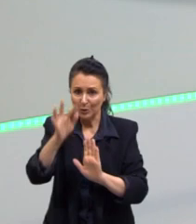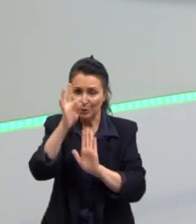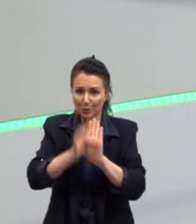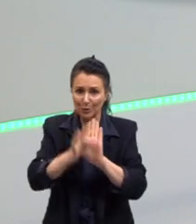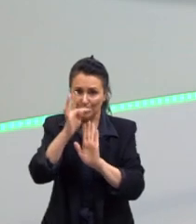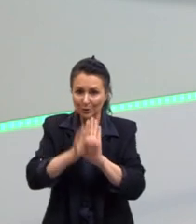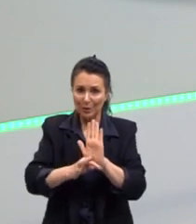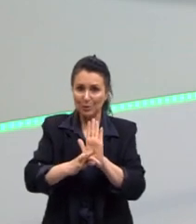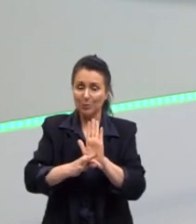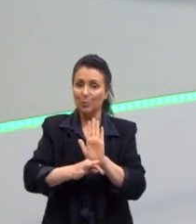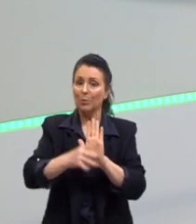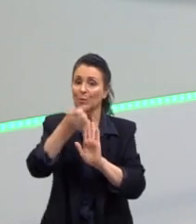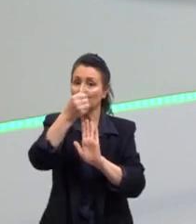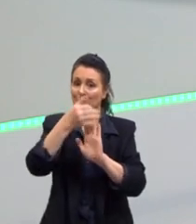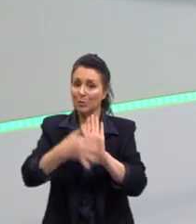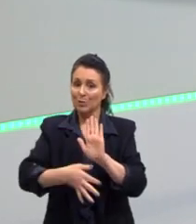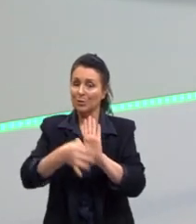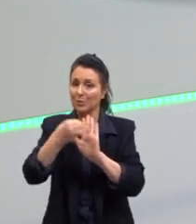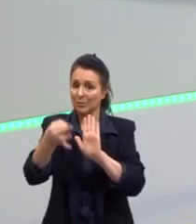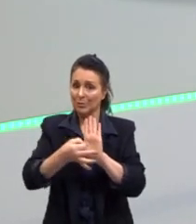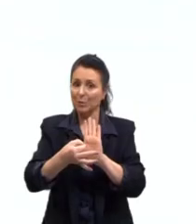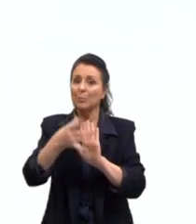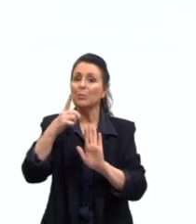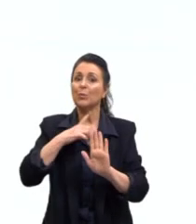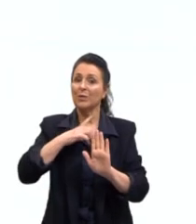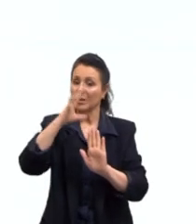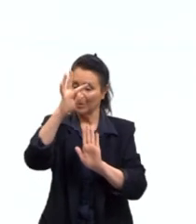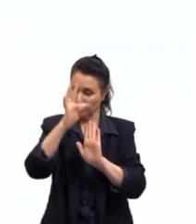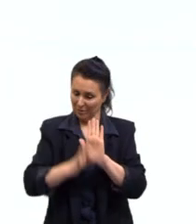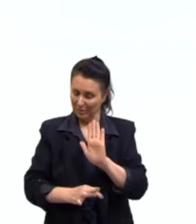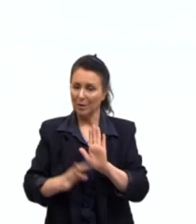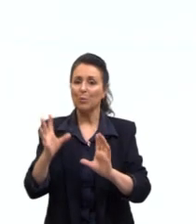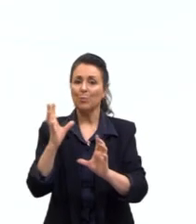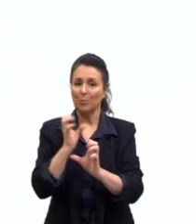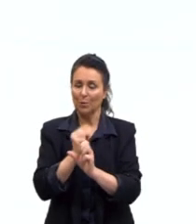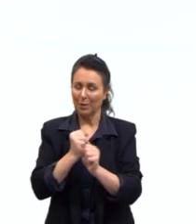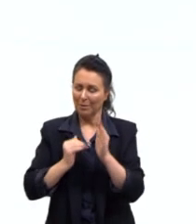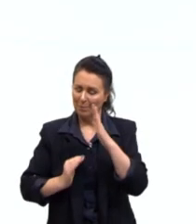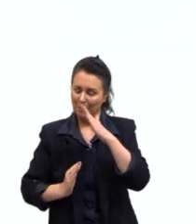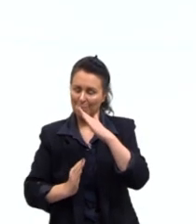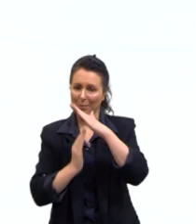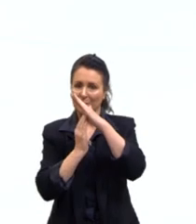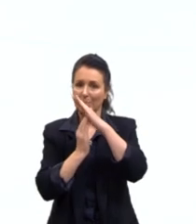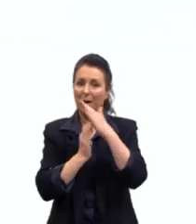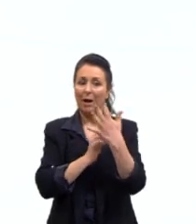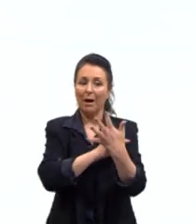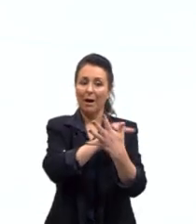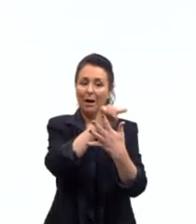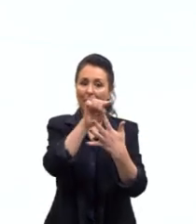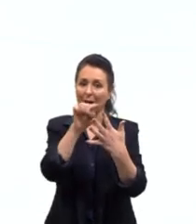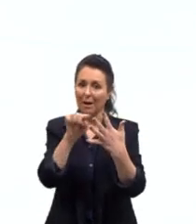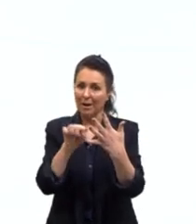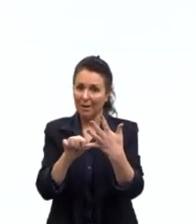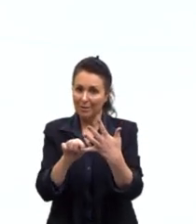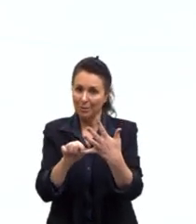elementos todos que precisam ter para o texto alcançar a nota máxima em cada uma das competências. então,